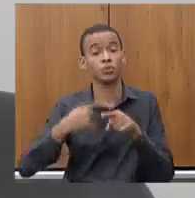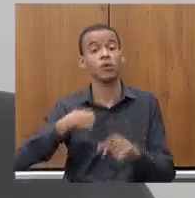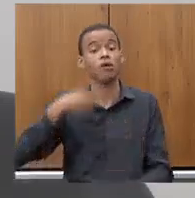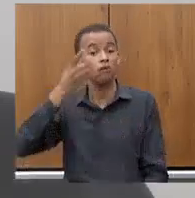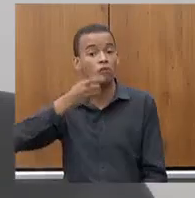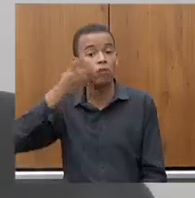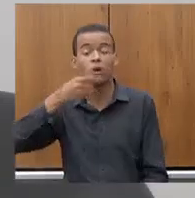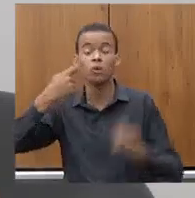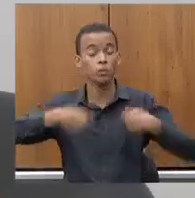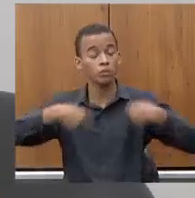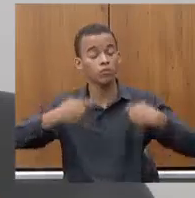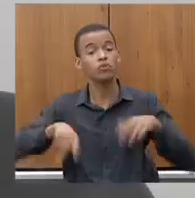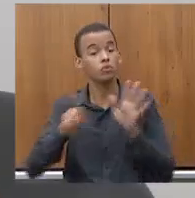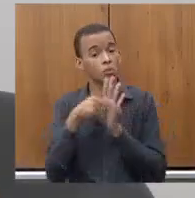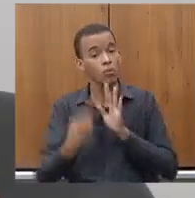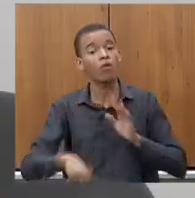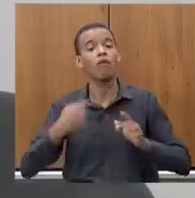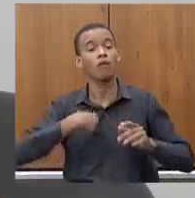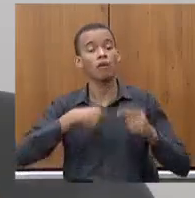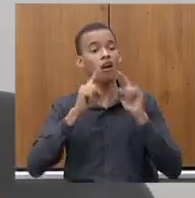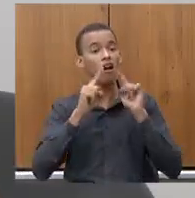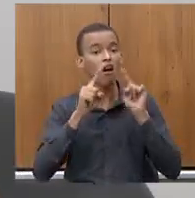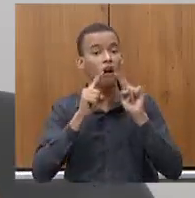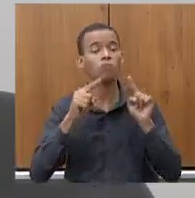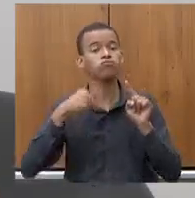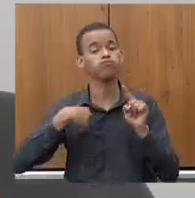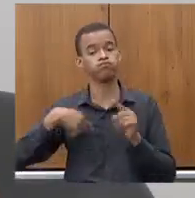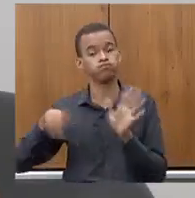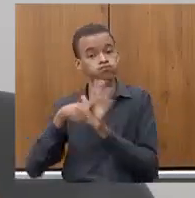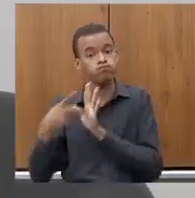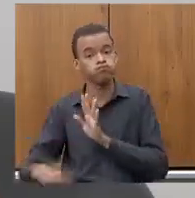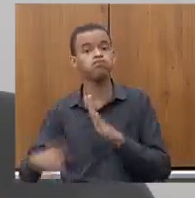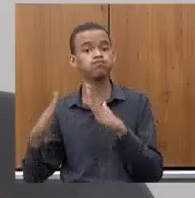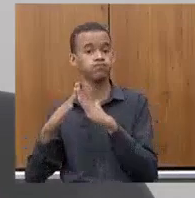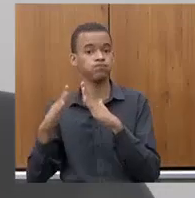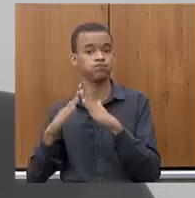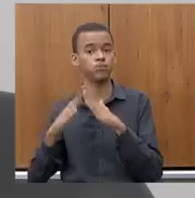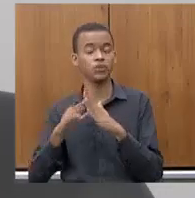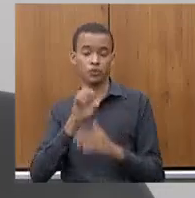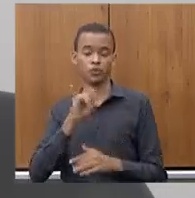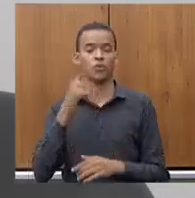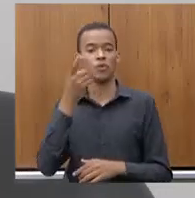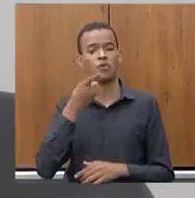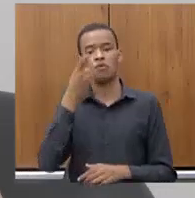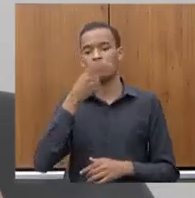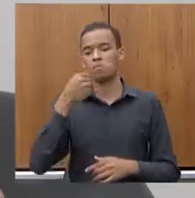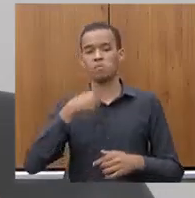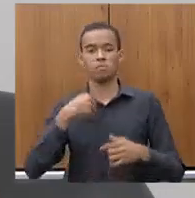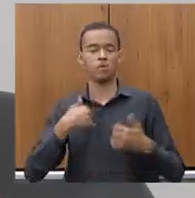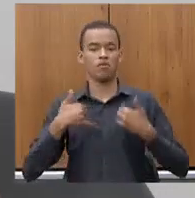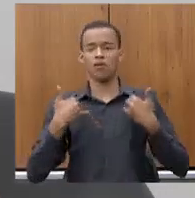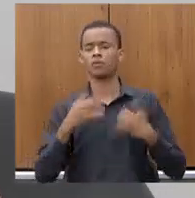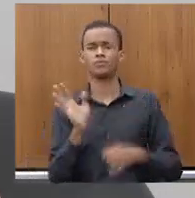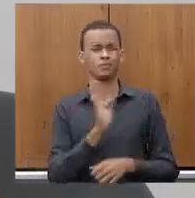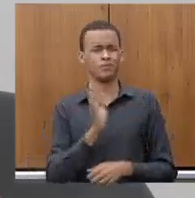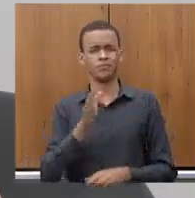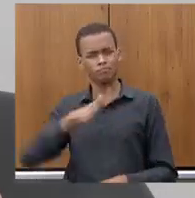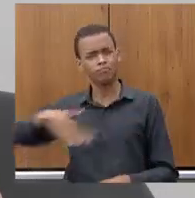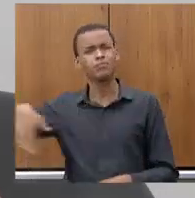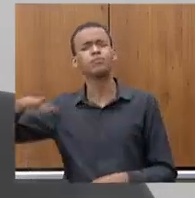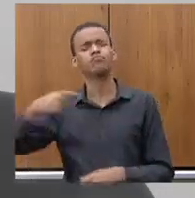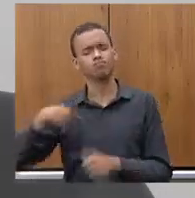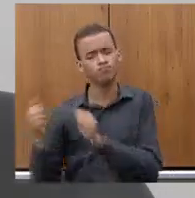para reclamar de um problema onde eu estou localizada, porque eu sinto que eu faria uma relação de privilégio em que peço eu mais milhares de pessoas, mas eu realmente